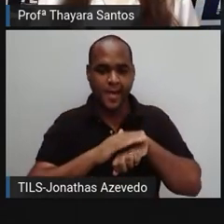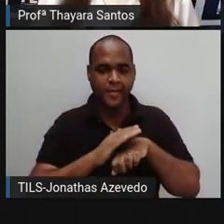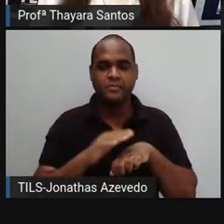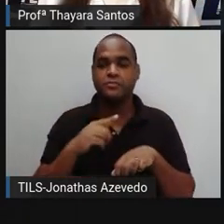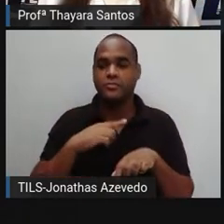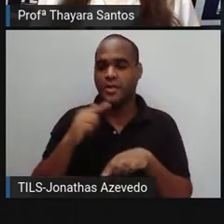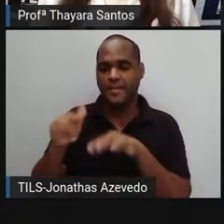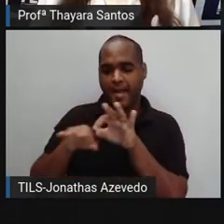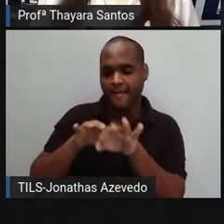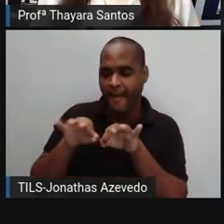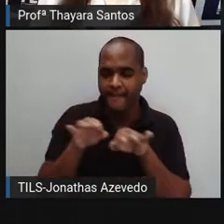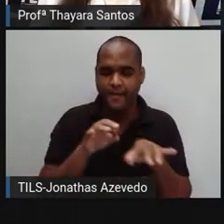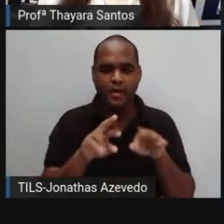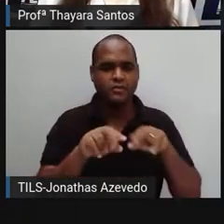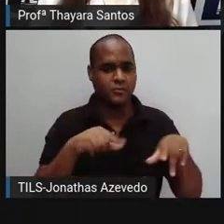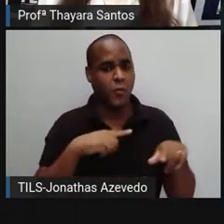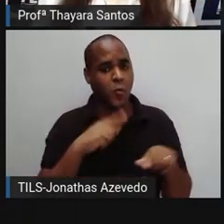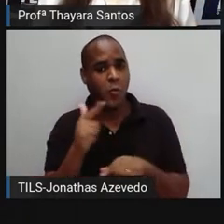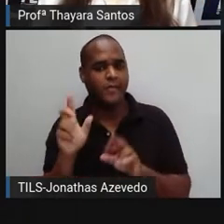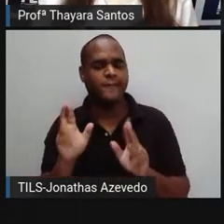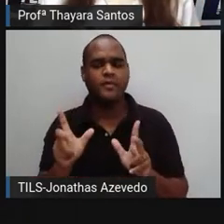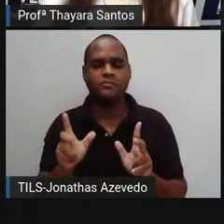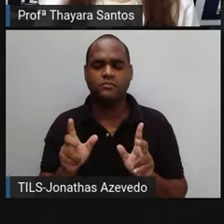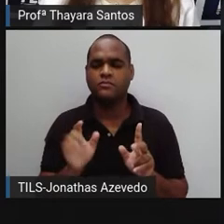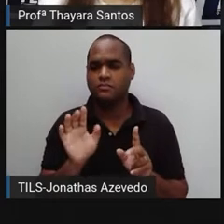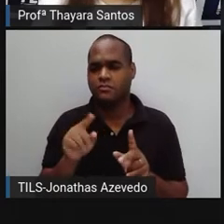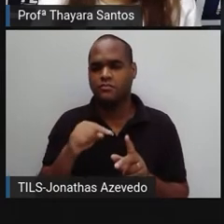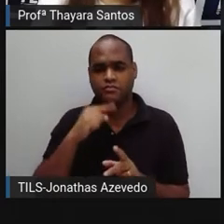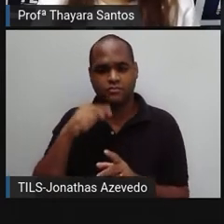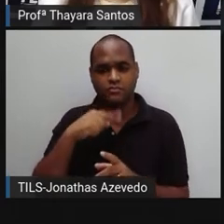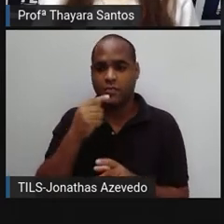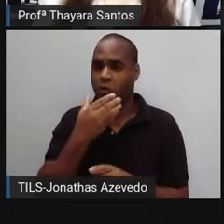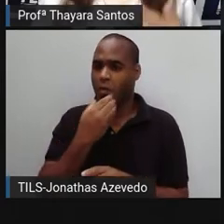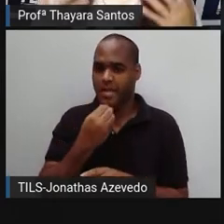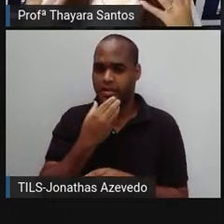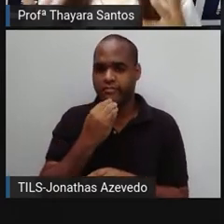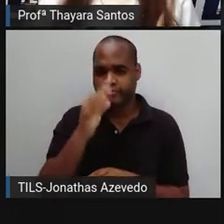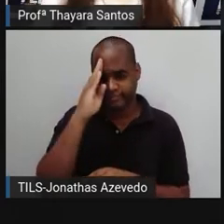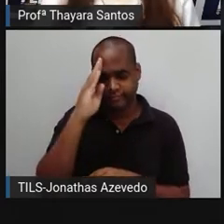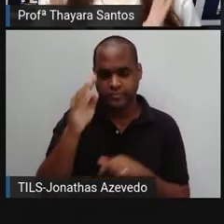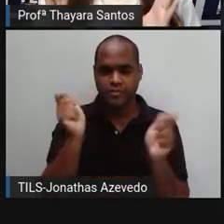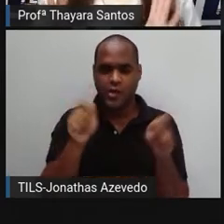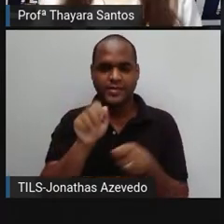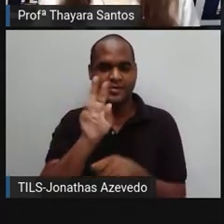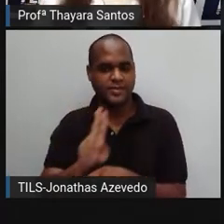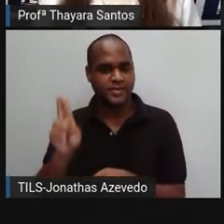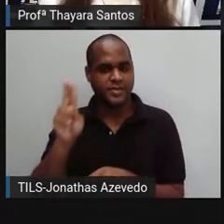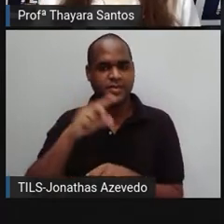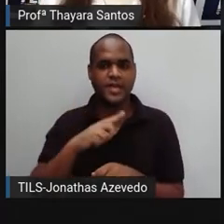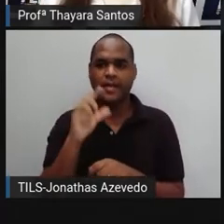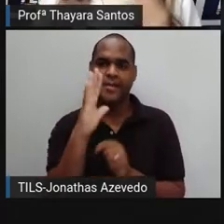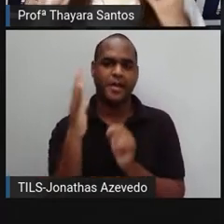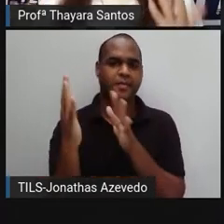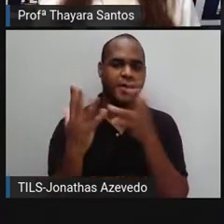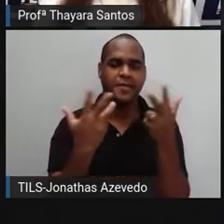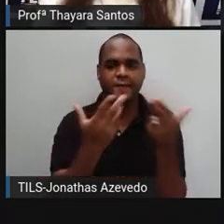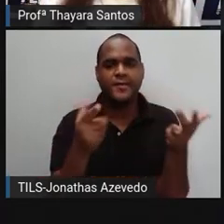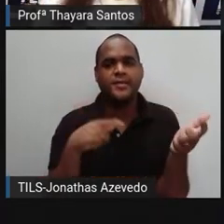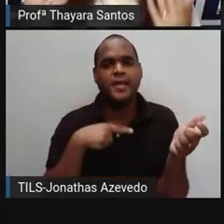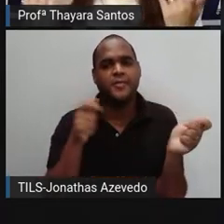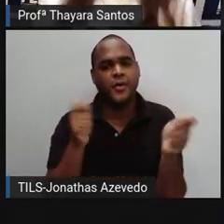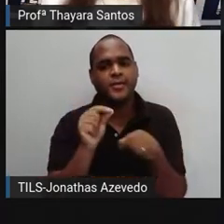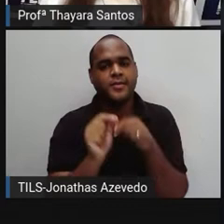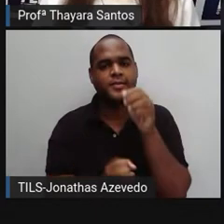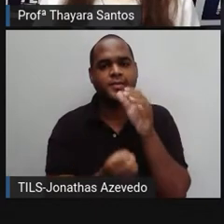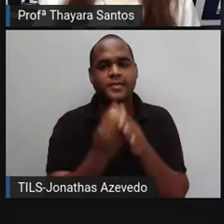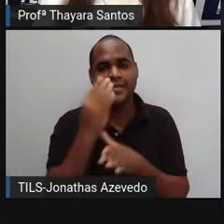manufaturados, eles podem ser diretamente utilizados pelo homem, do mesmo jeitinho que a natureza produziu. Um exemplo disso